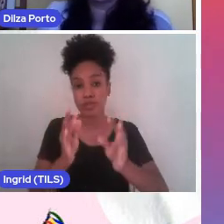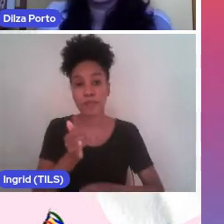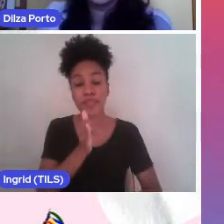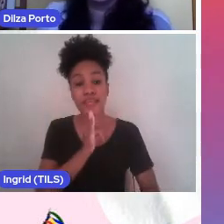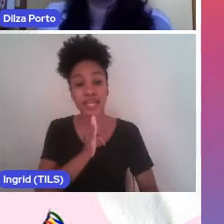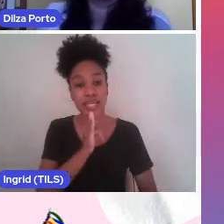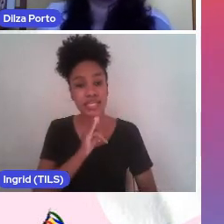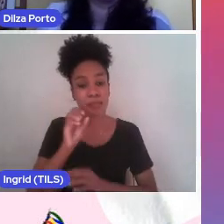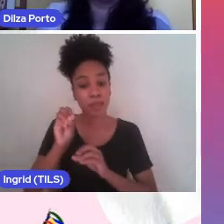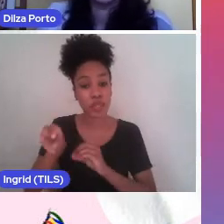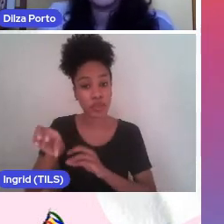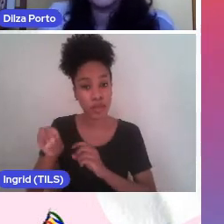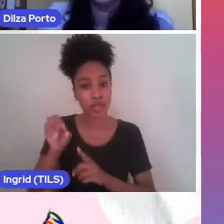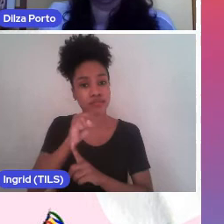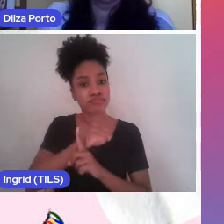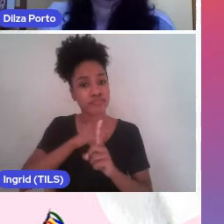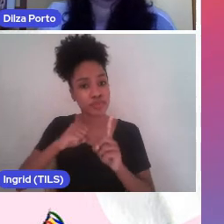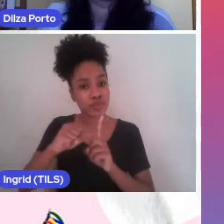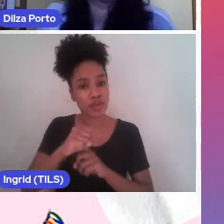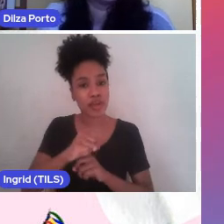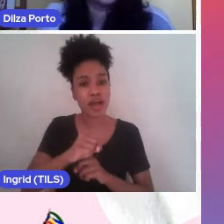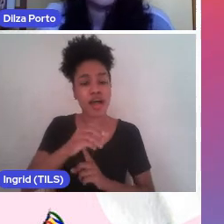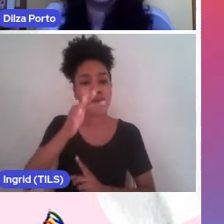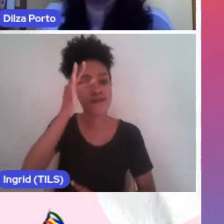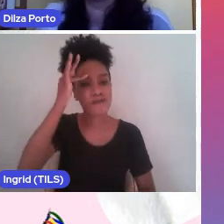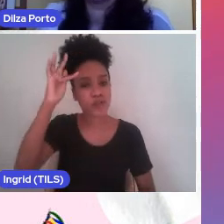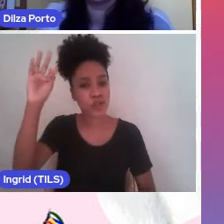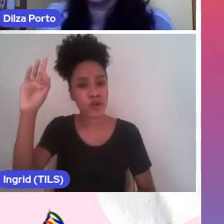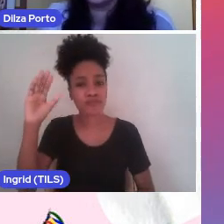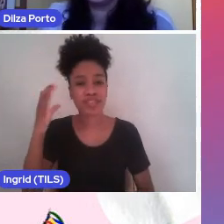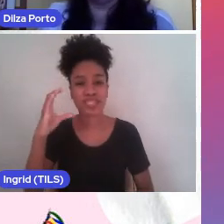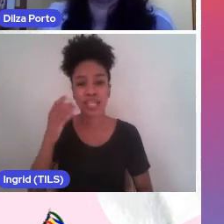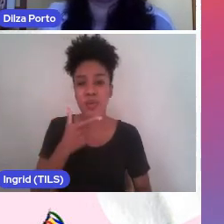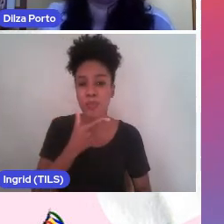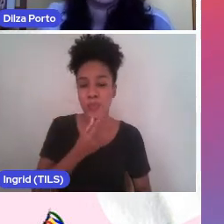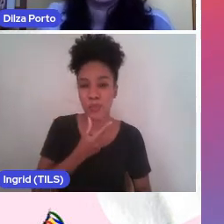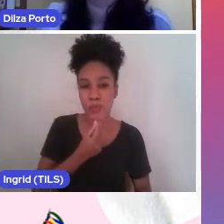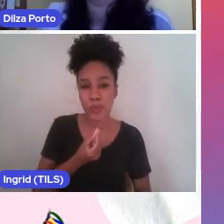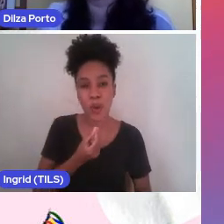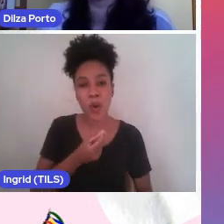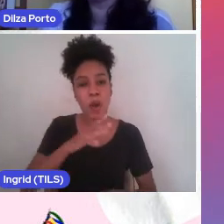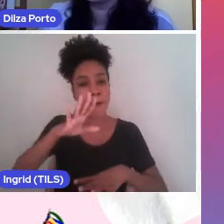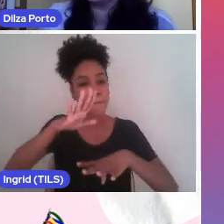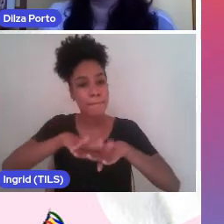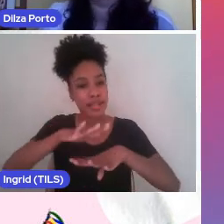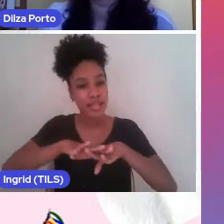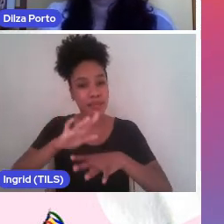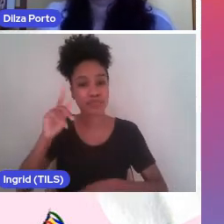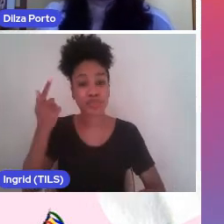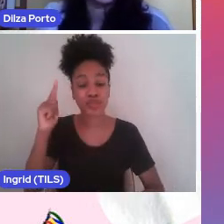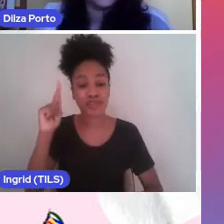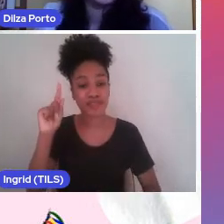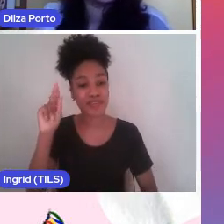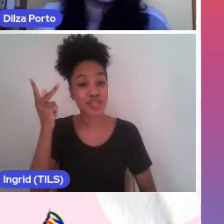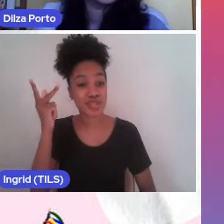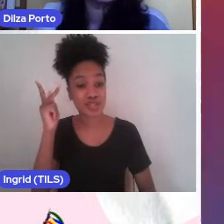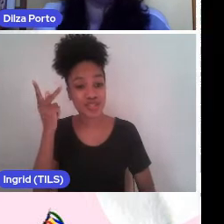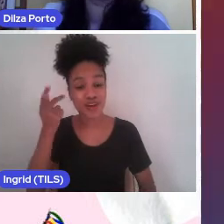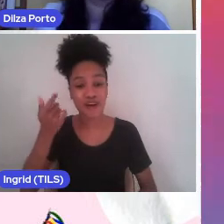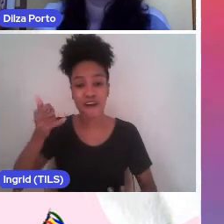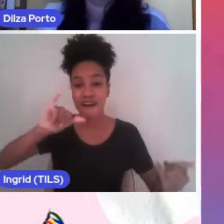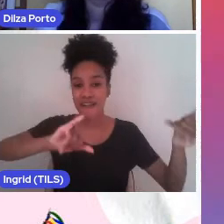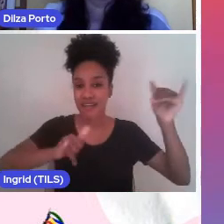educação, sociologia, filosofia, antropologia, matemática, geografia, história,